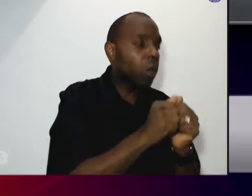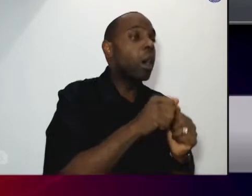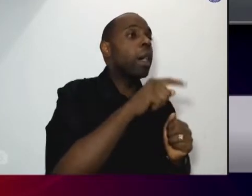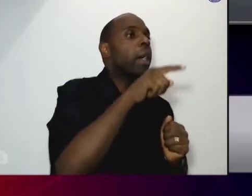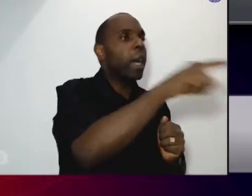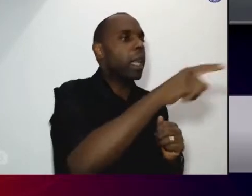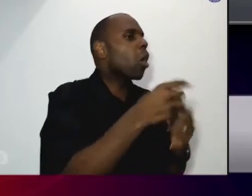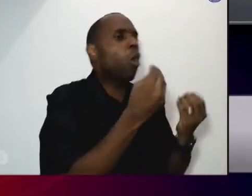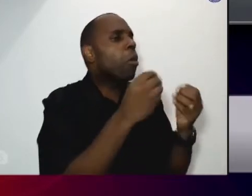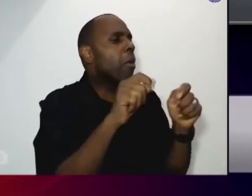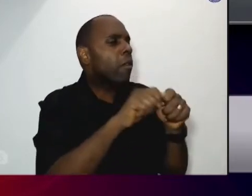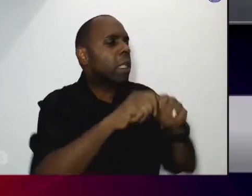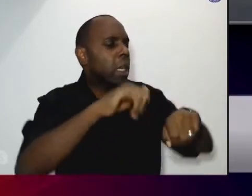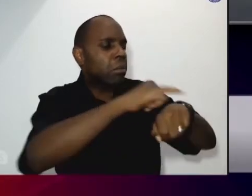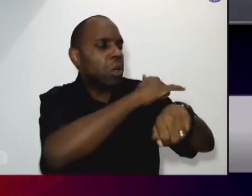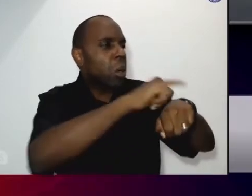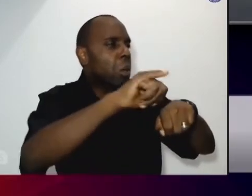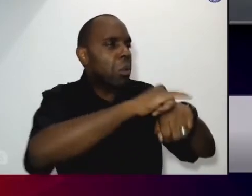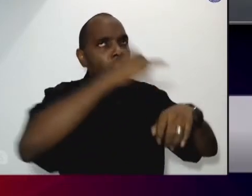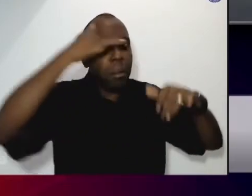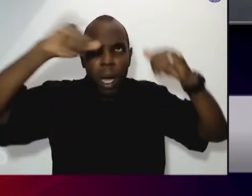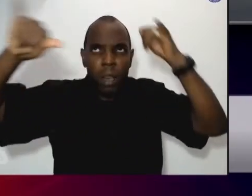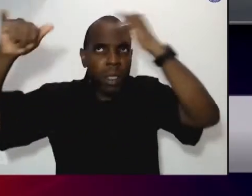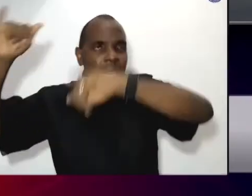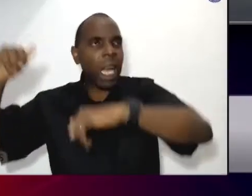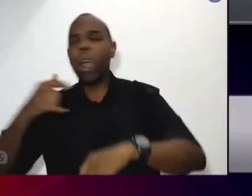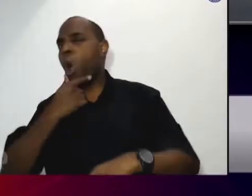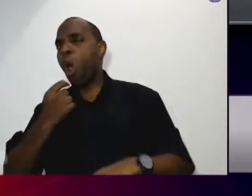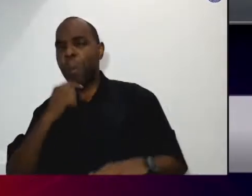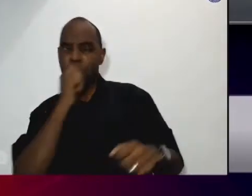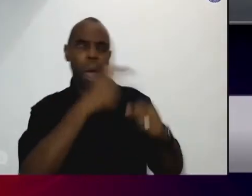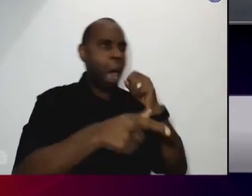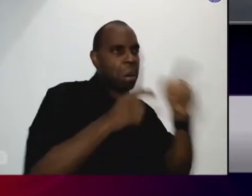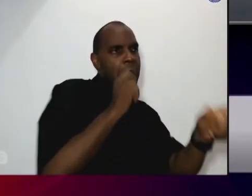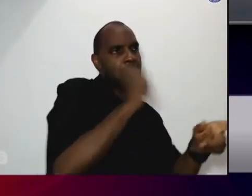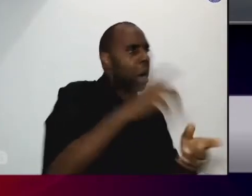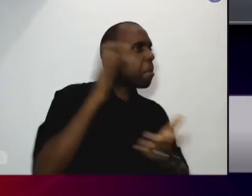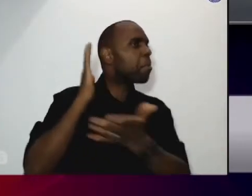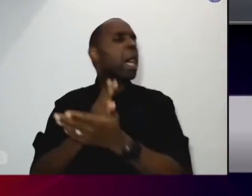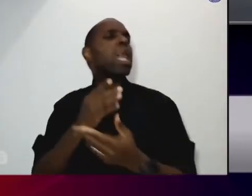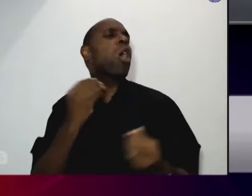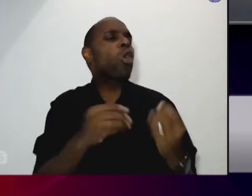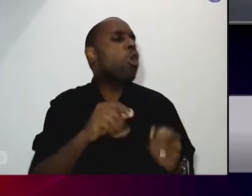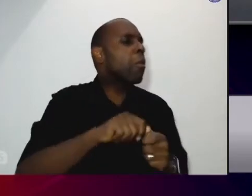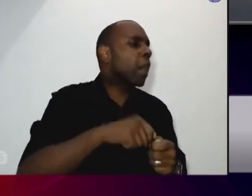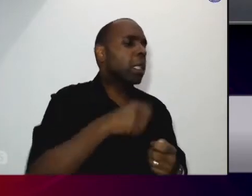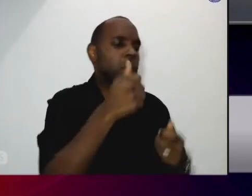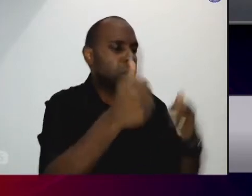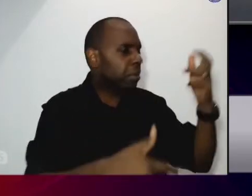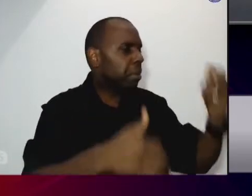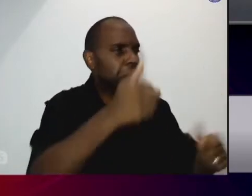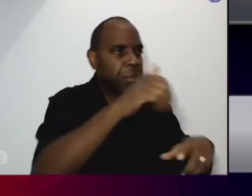trabalho que nós fazemos juntamente com os parceiros são vários né a gente fala mais do